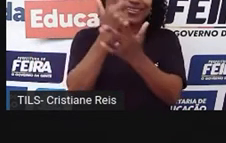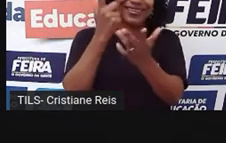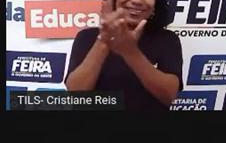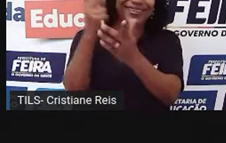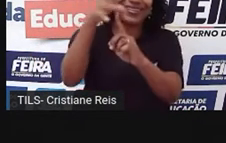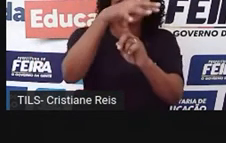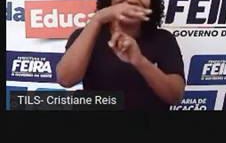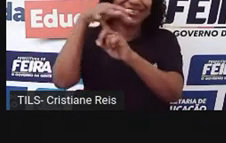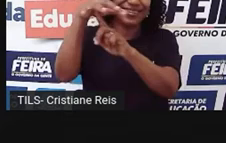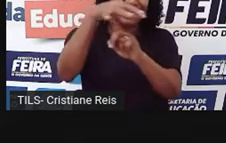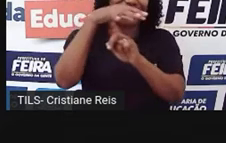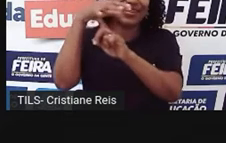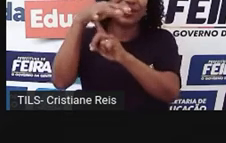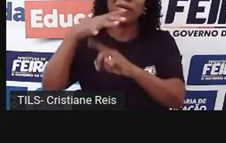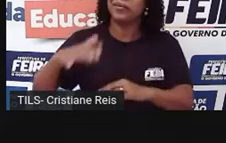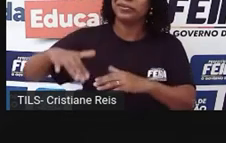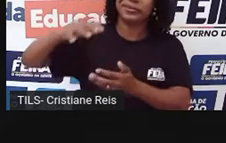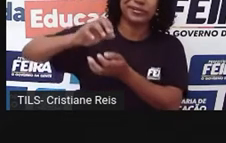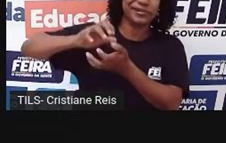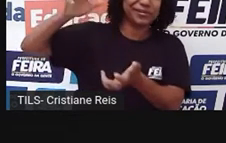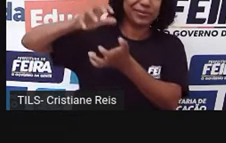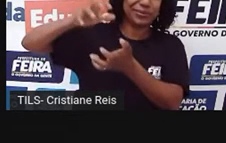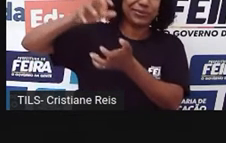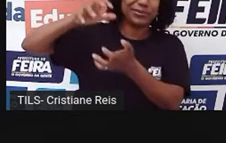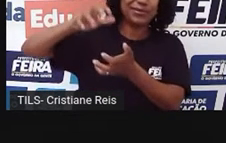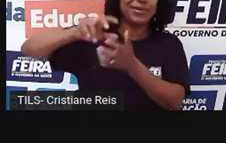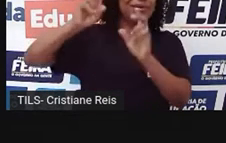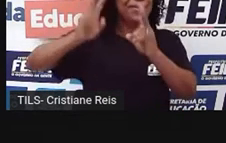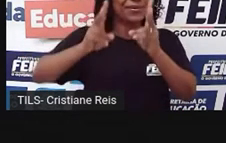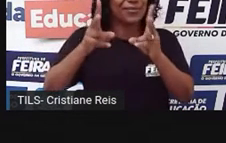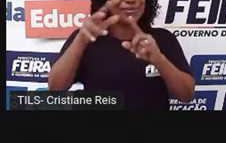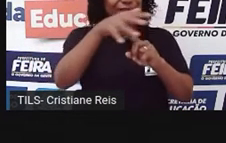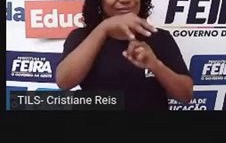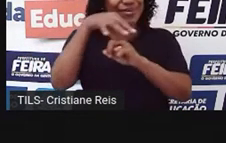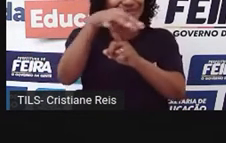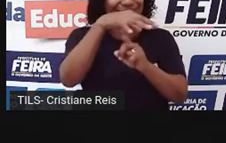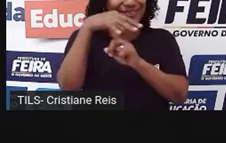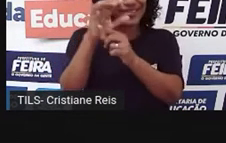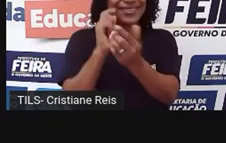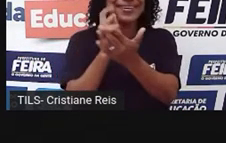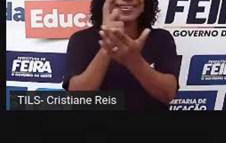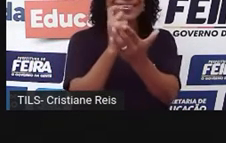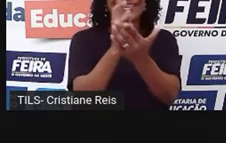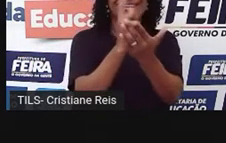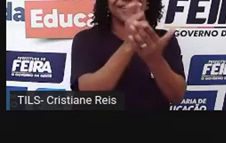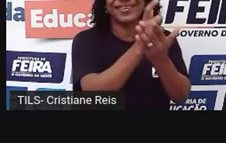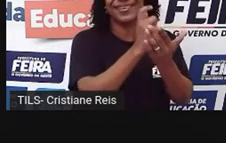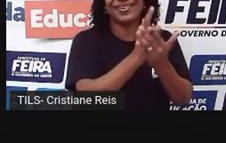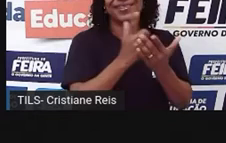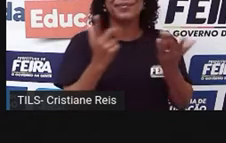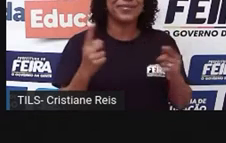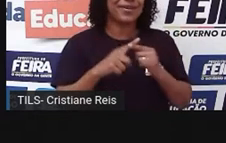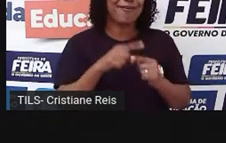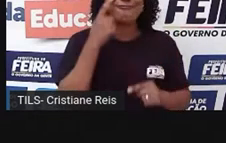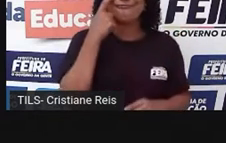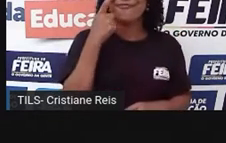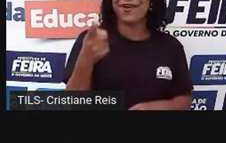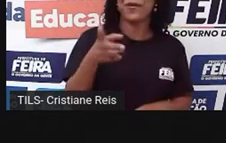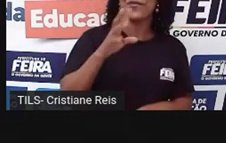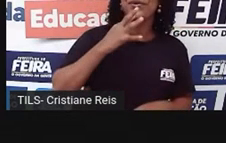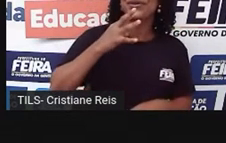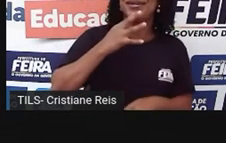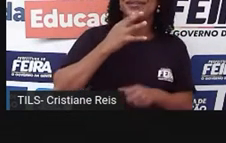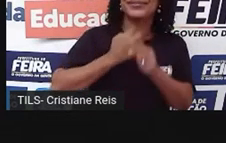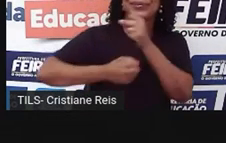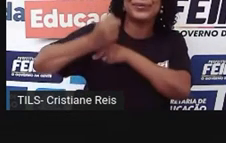idosos não perdem a oportunidade de ir na feira, de jeito nenhum. Por quê? Porque rever os velhos amigos,